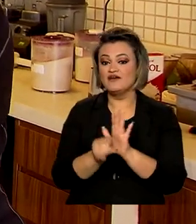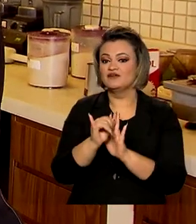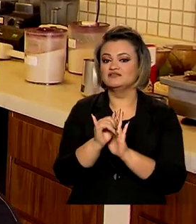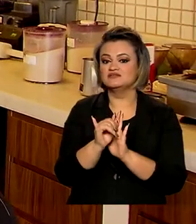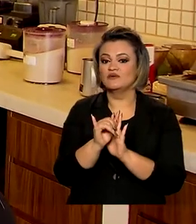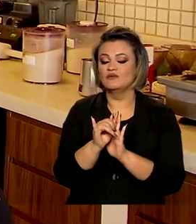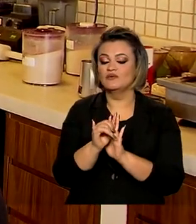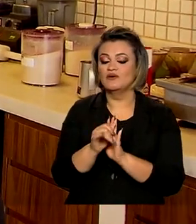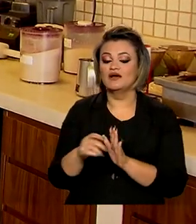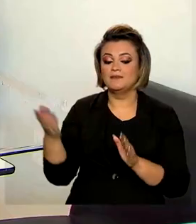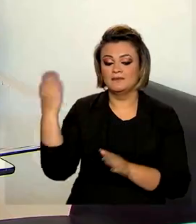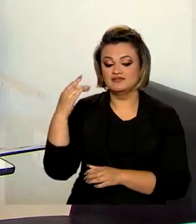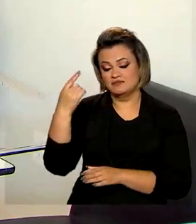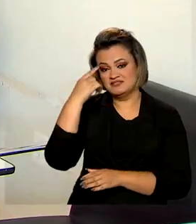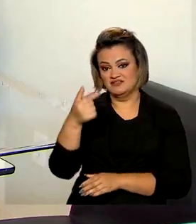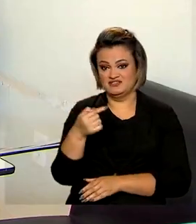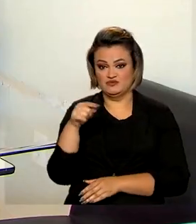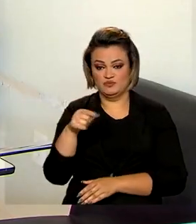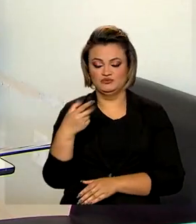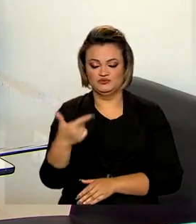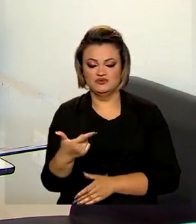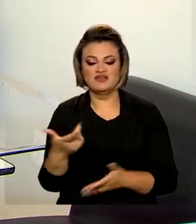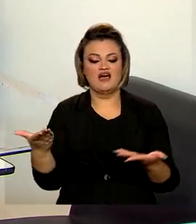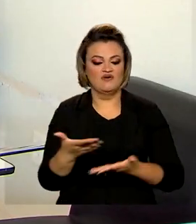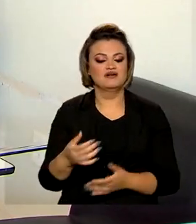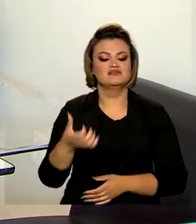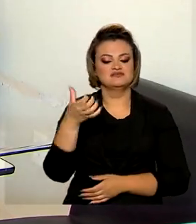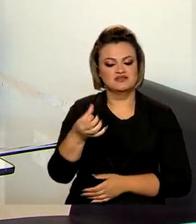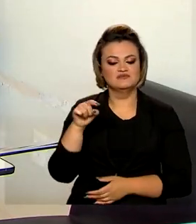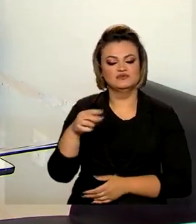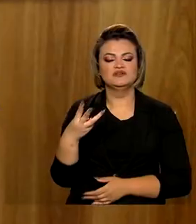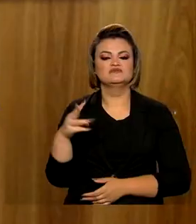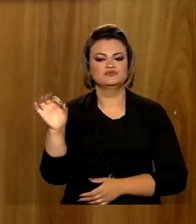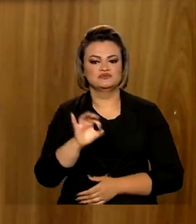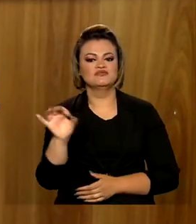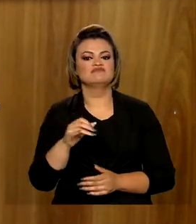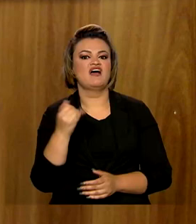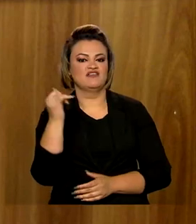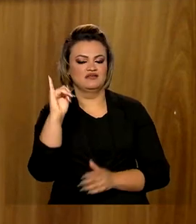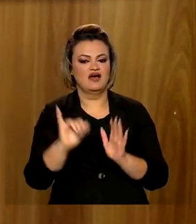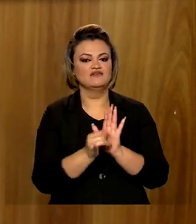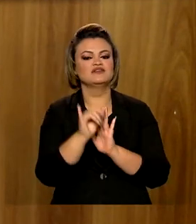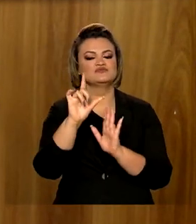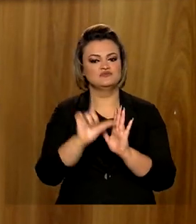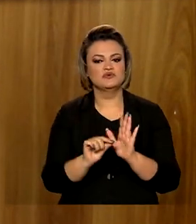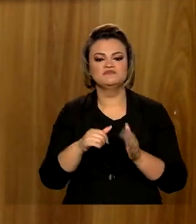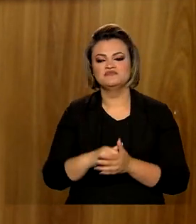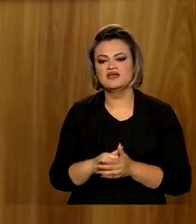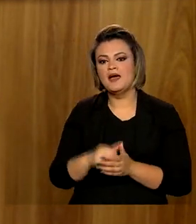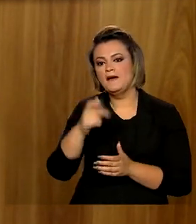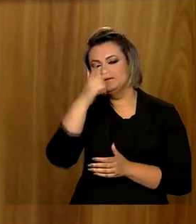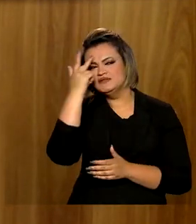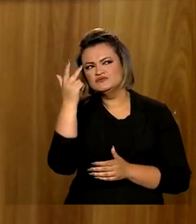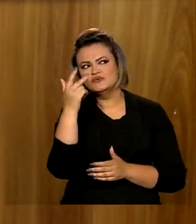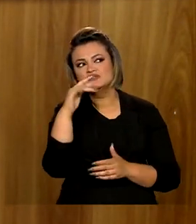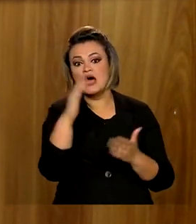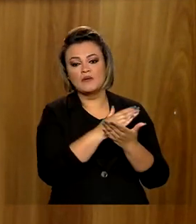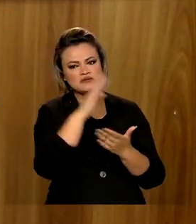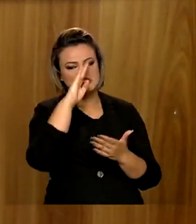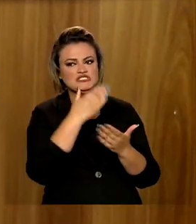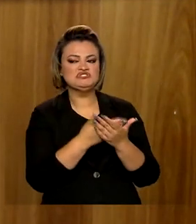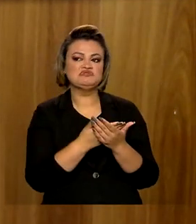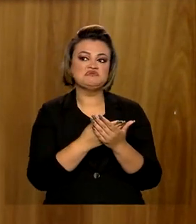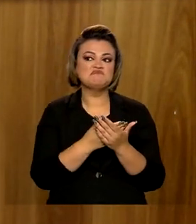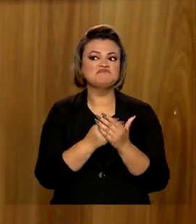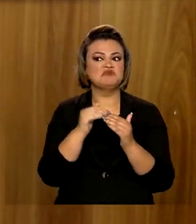cai de 7,2% para 6,3%. Muita gente começando a achar que pode até ficar